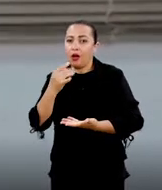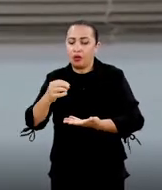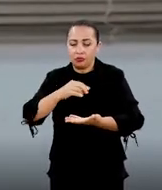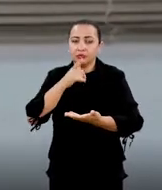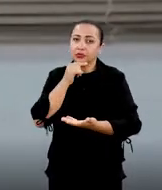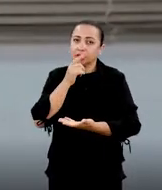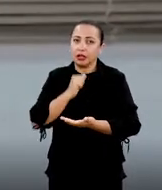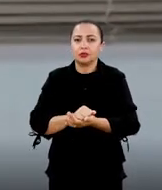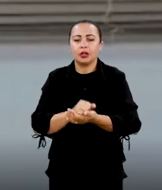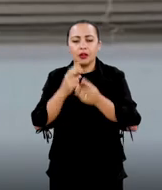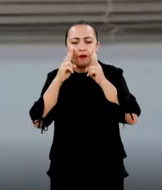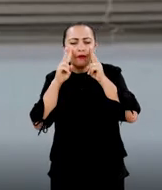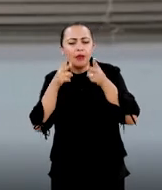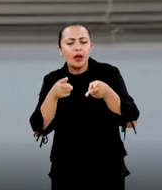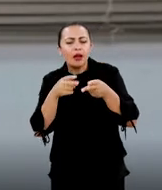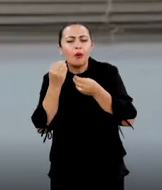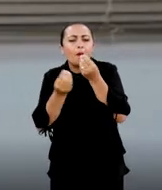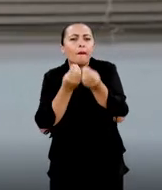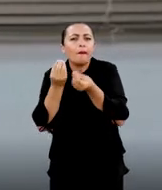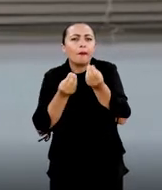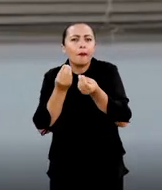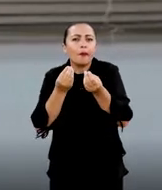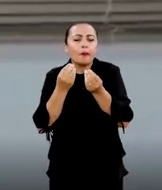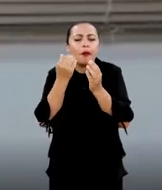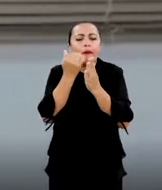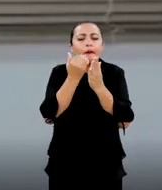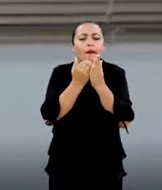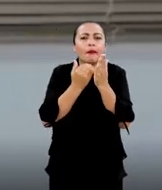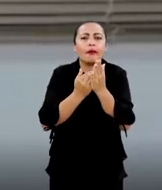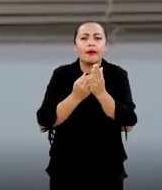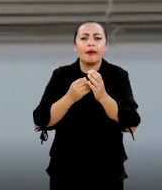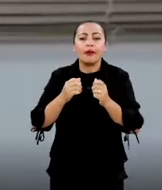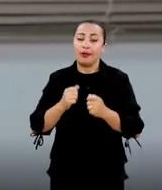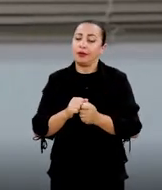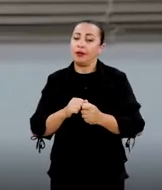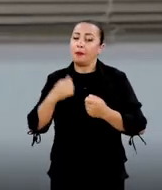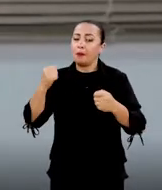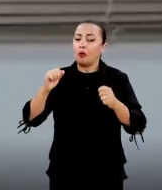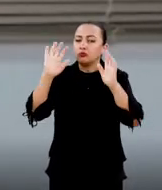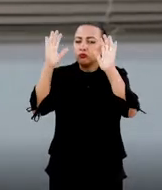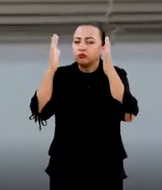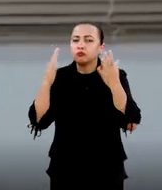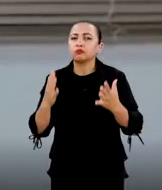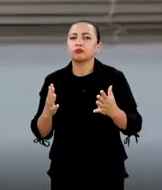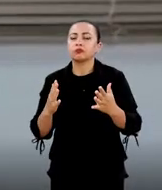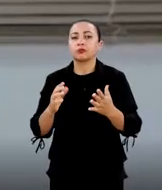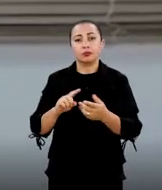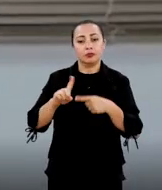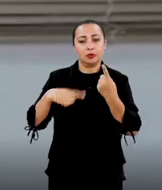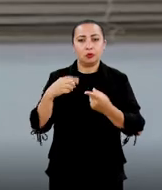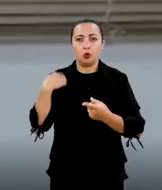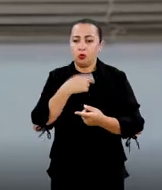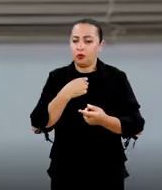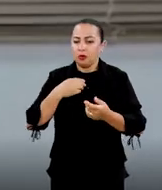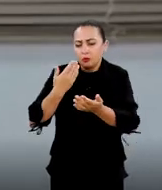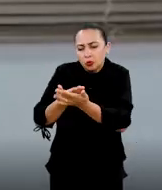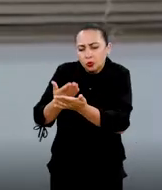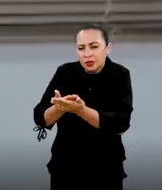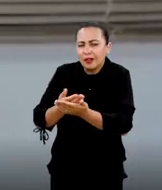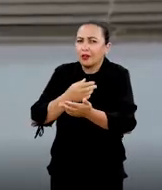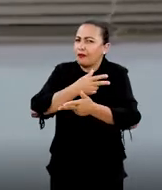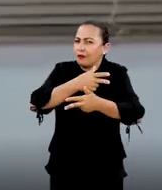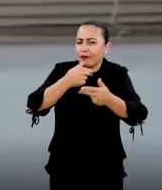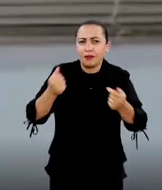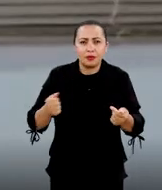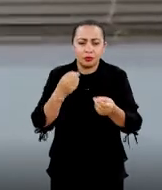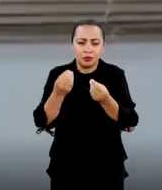Vamos ver quais fatores afetam. E aí, nós fomos estudando vários fatores,